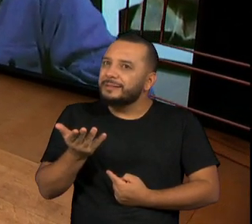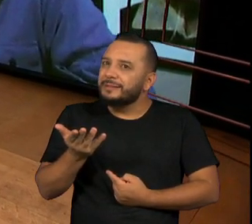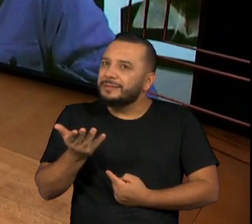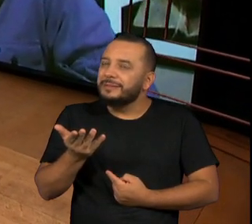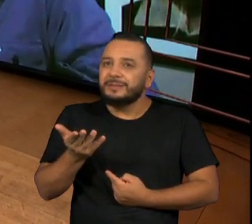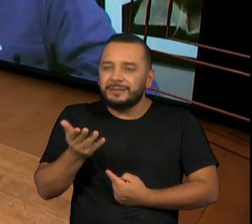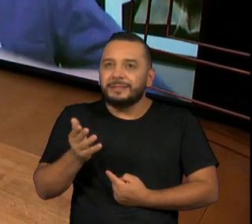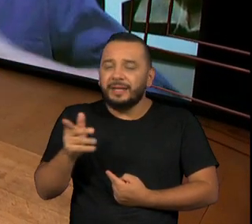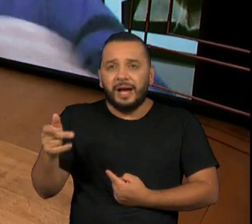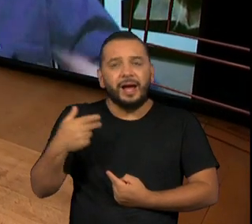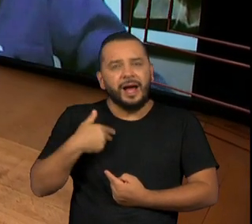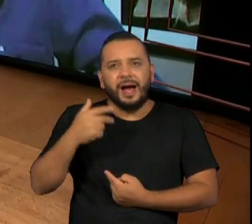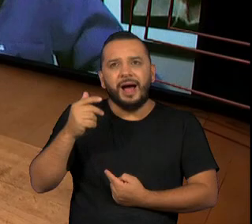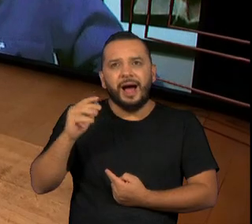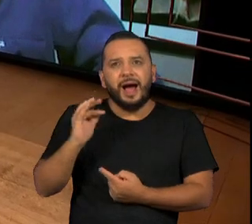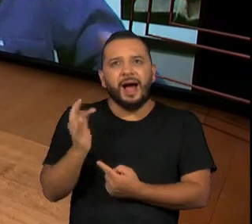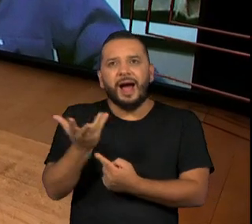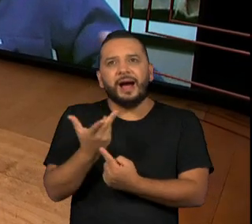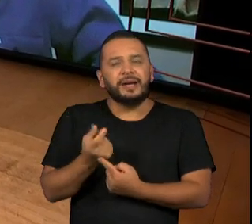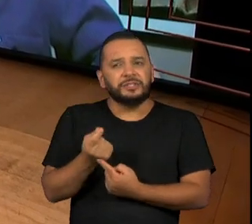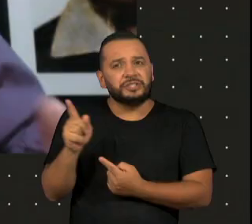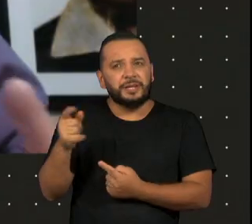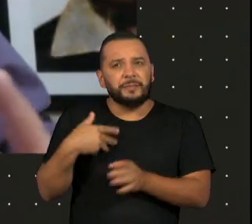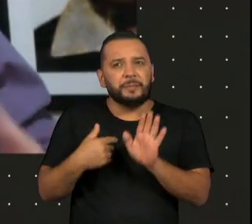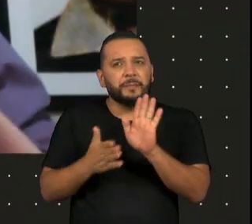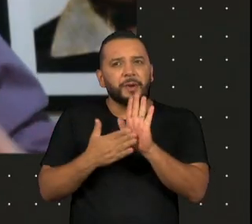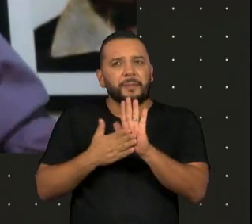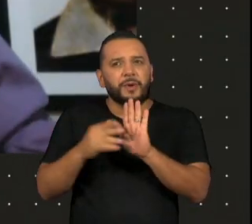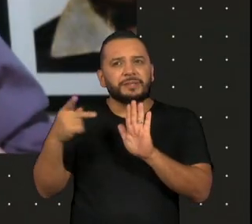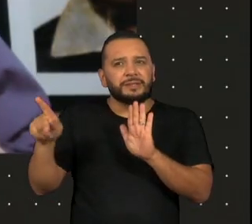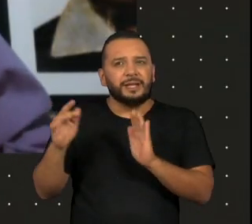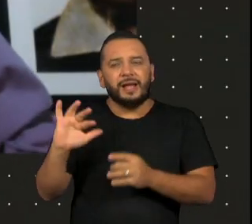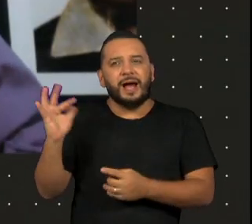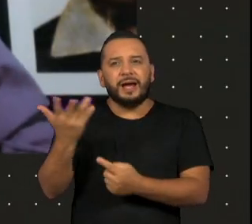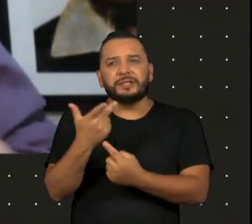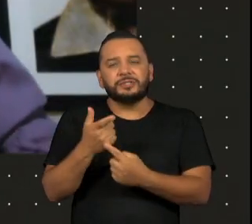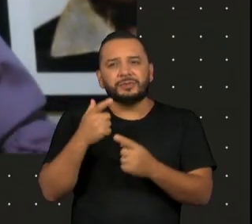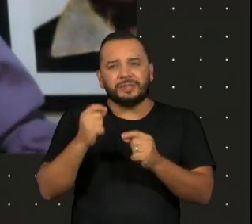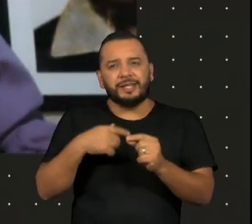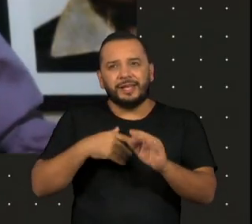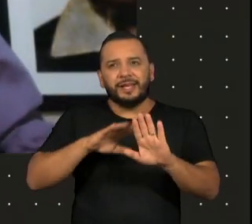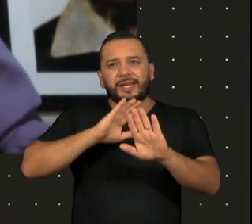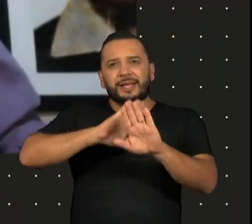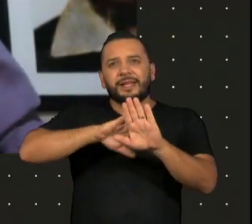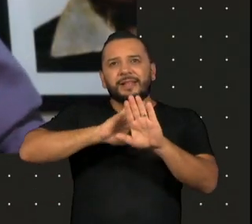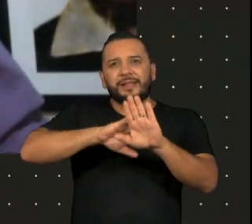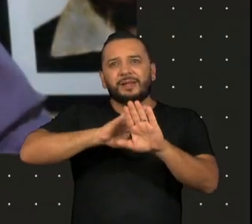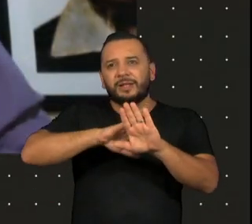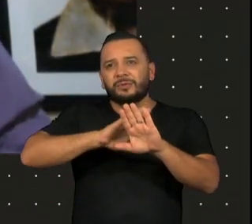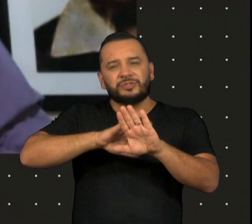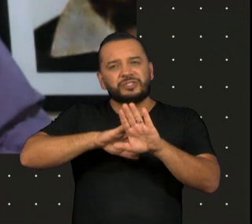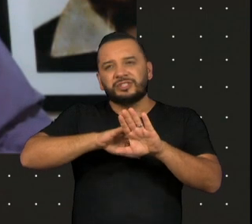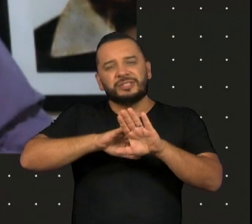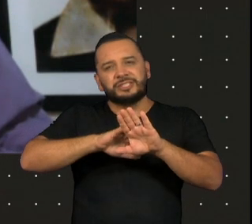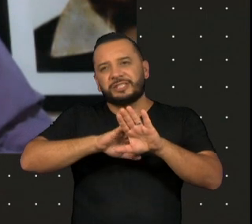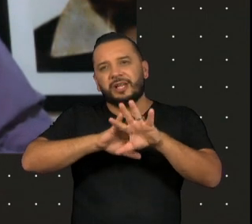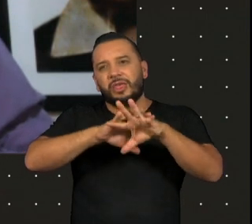propôs, que era que a arte tem como função a desideologização do ser humano, né?